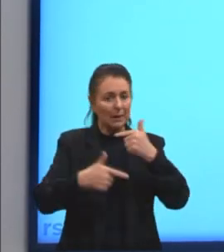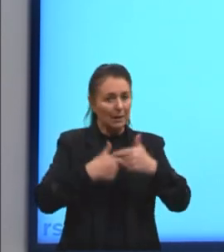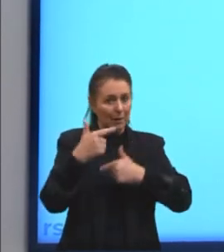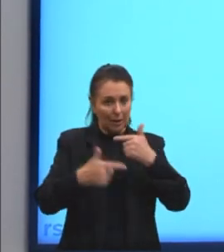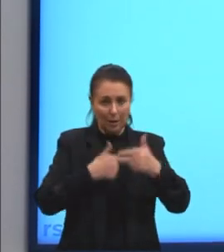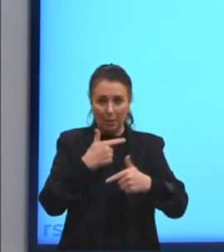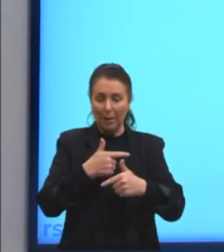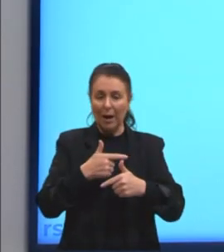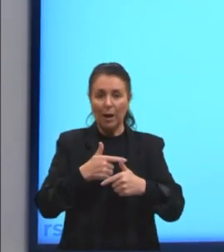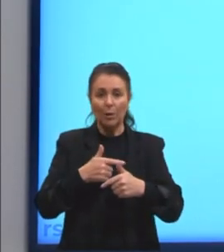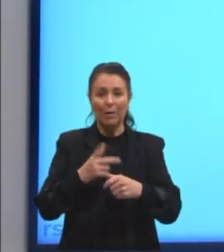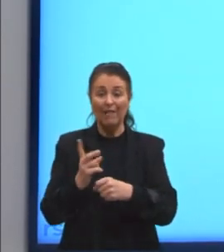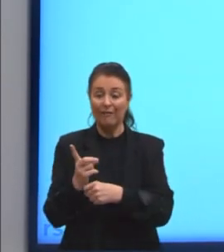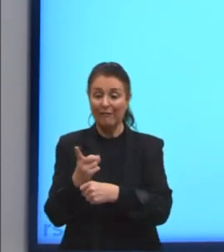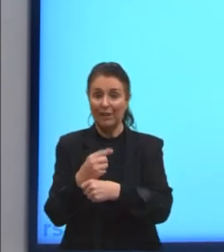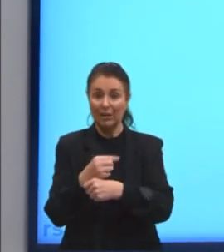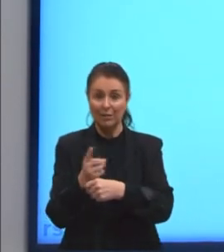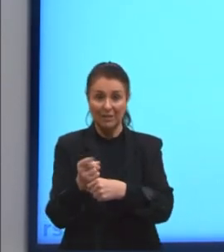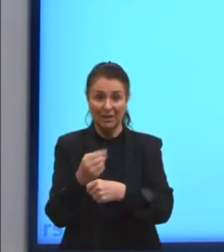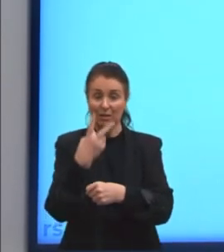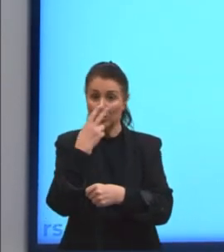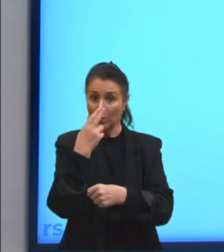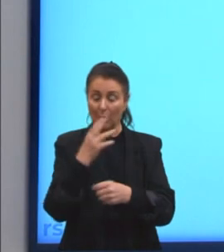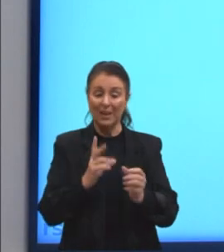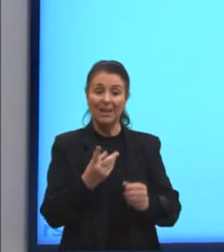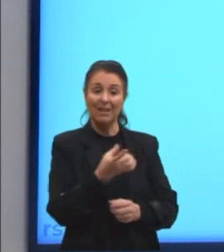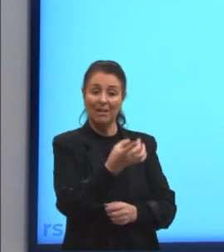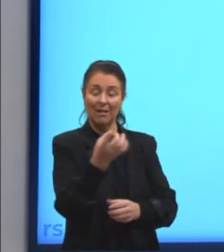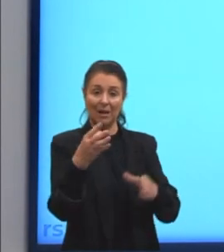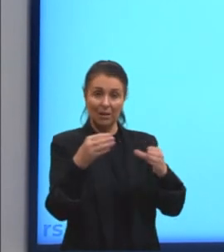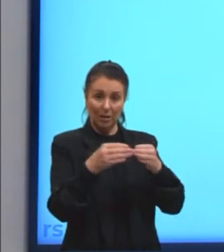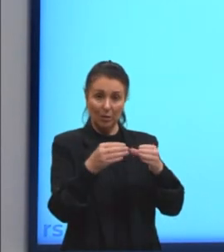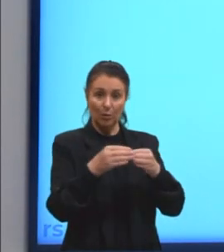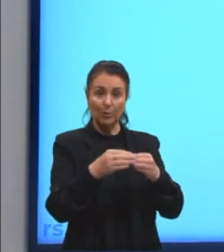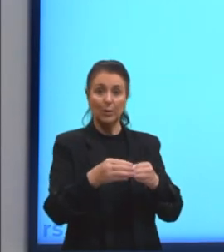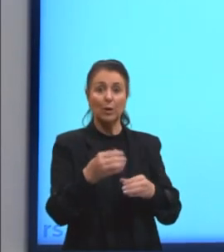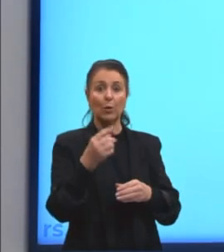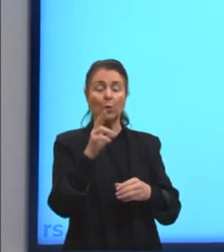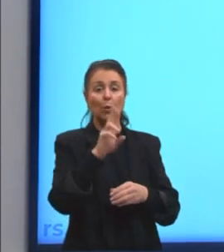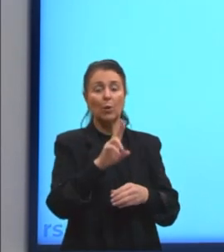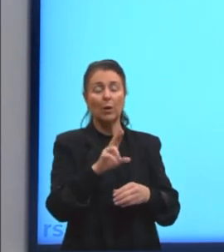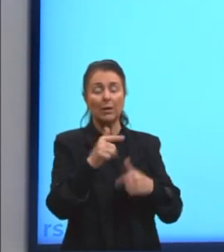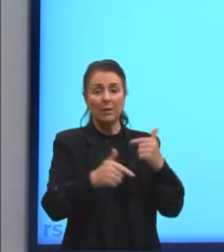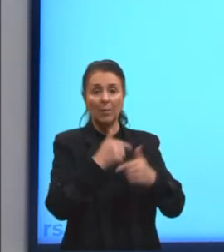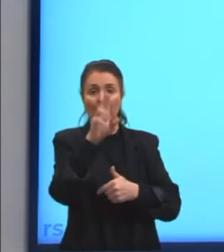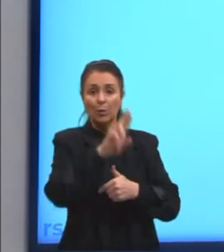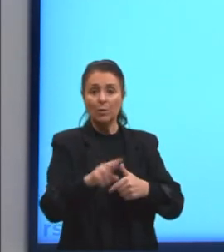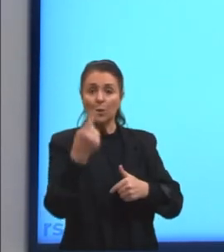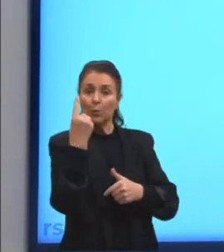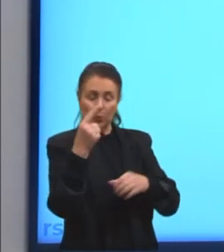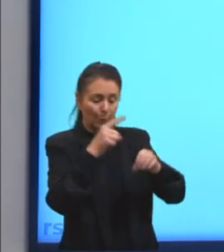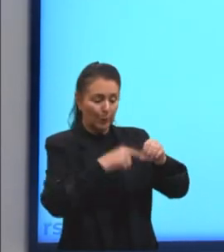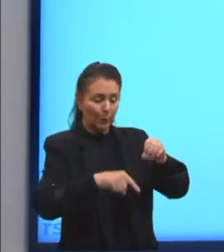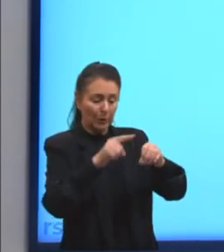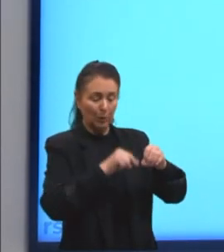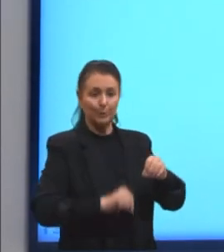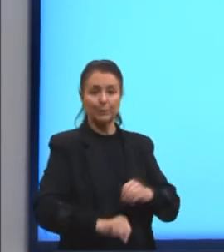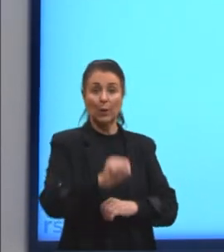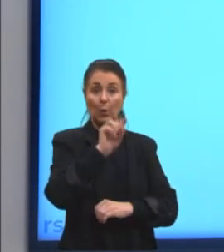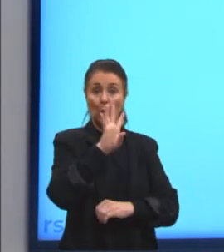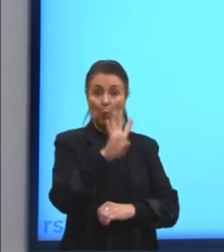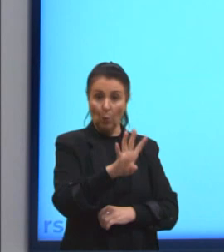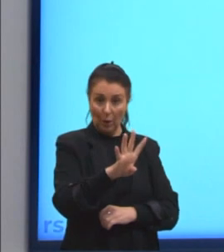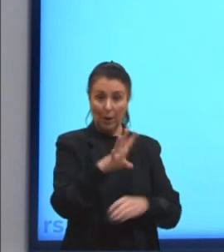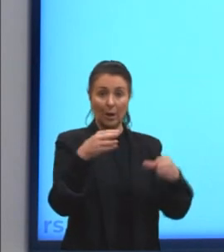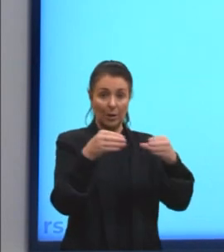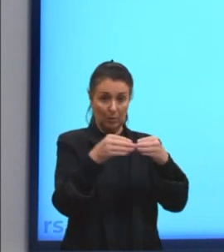mesma velocidade e cada grupo trabalha em um único pneu. Com os quatro grupos completos,